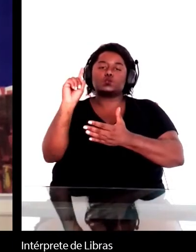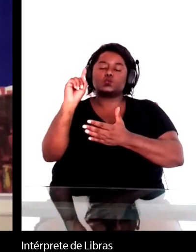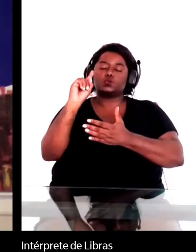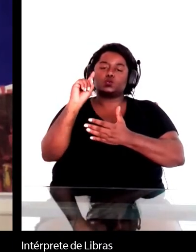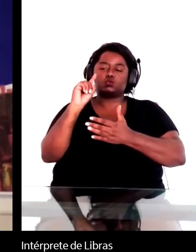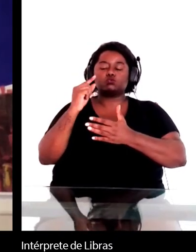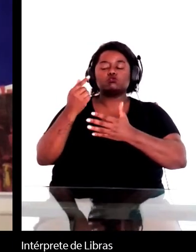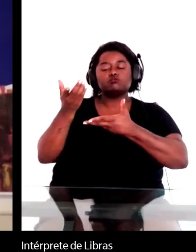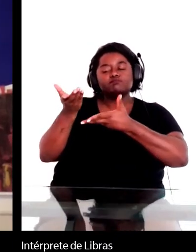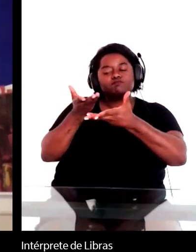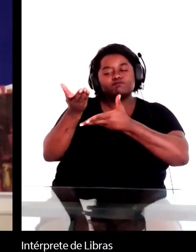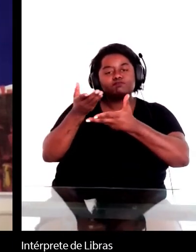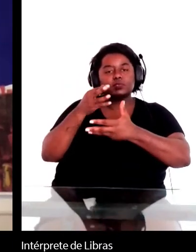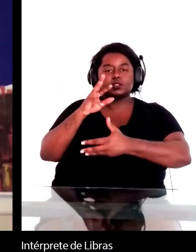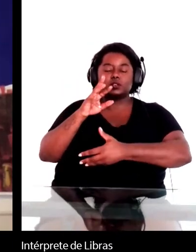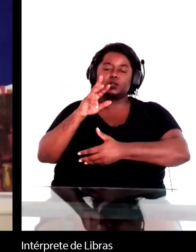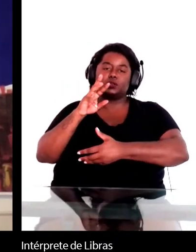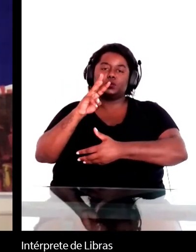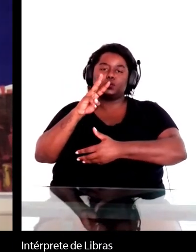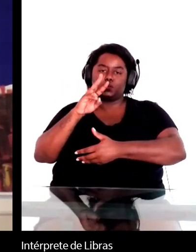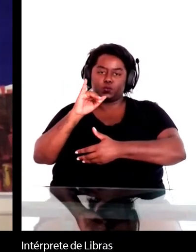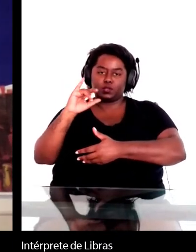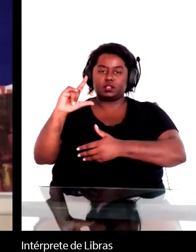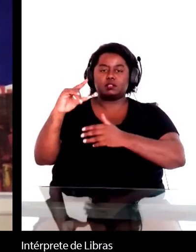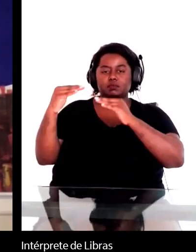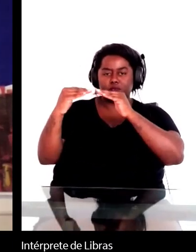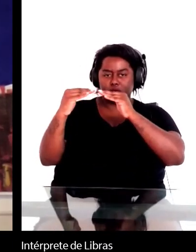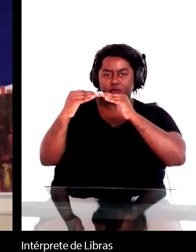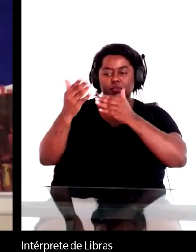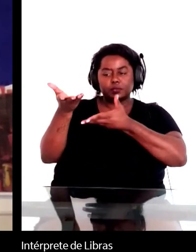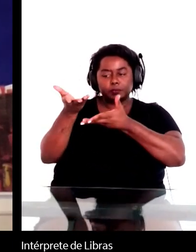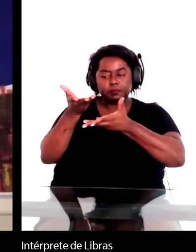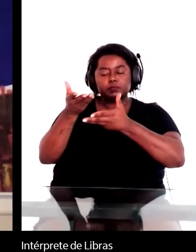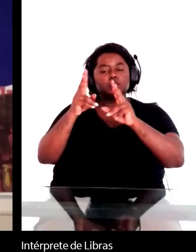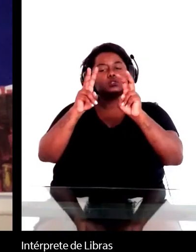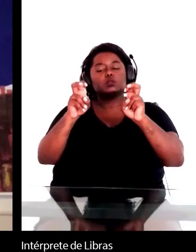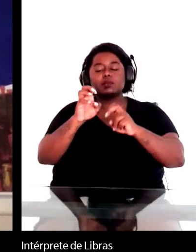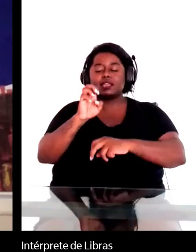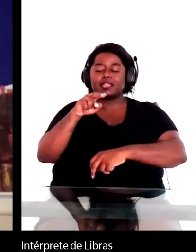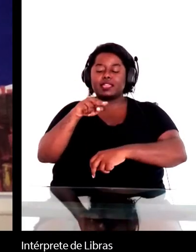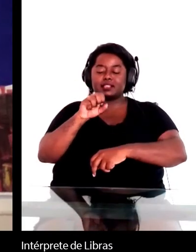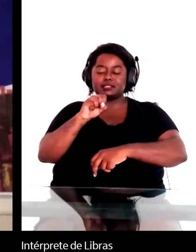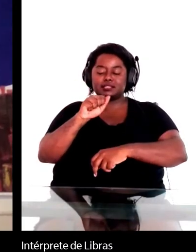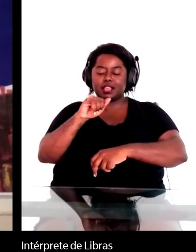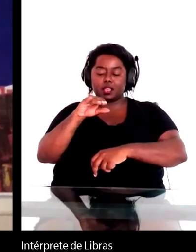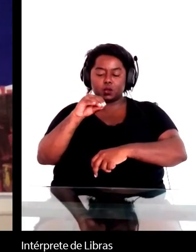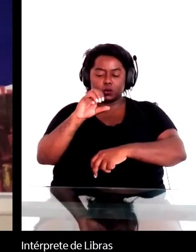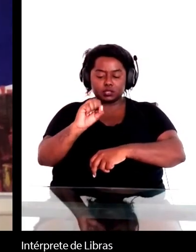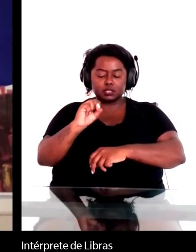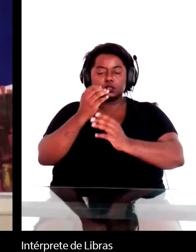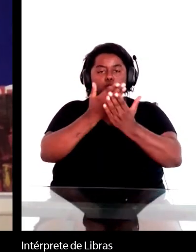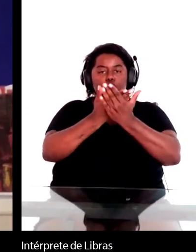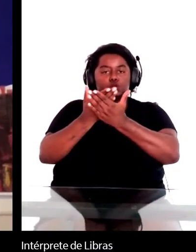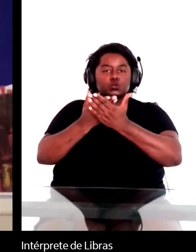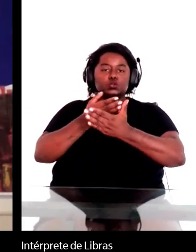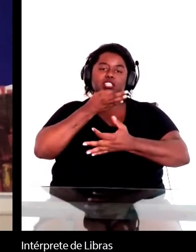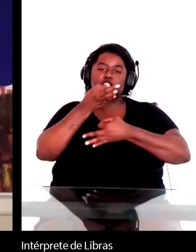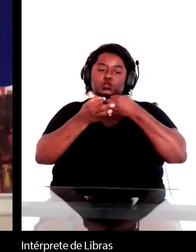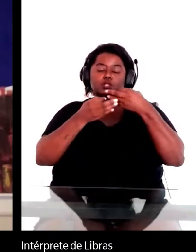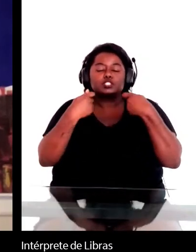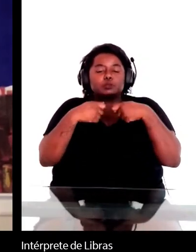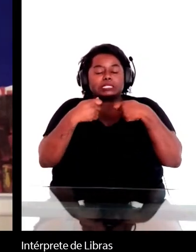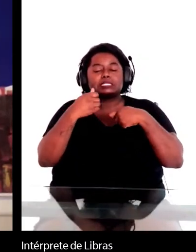teve a ver com os ensaios e estudos críticos. Precisamos de mais estudos críticos e melhores estudos